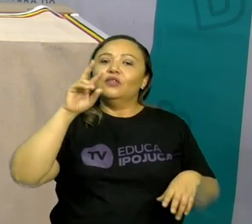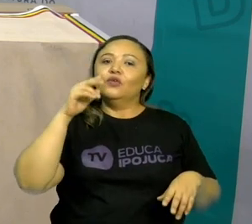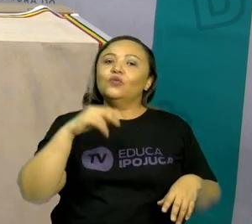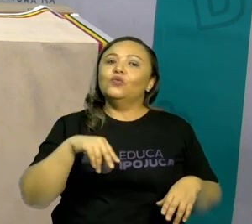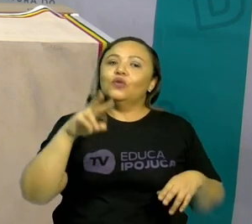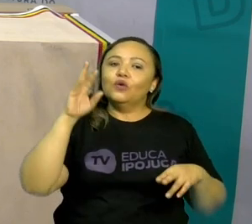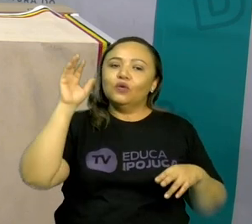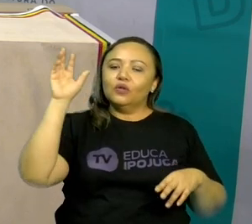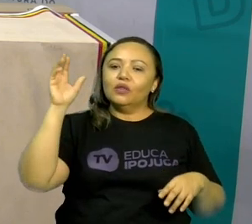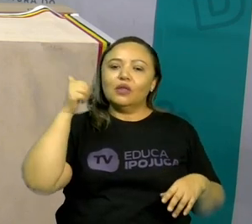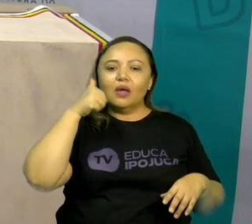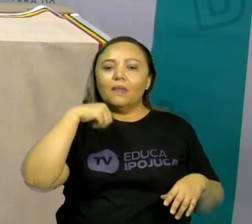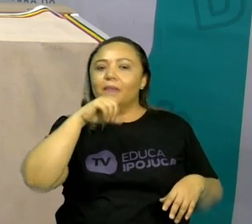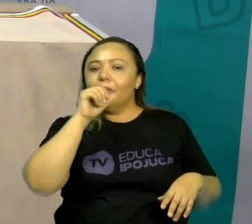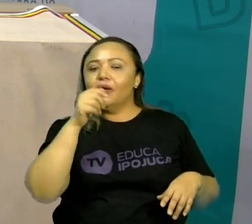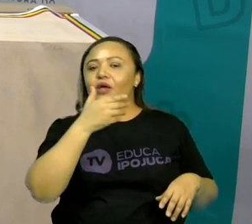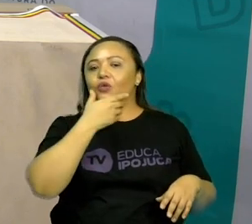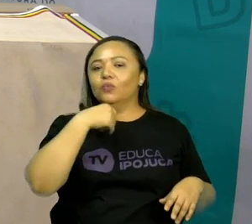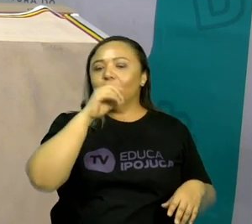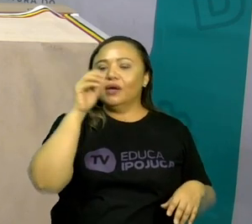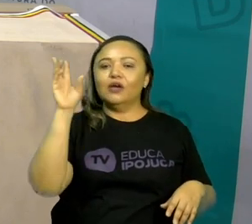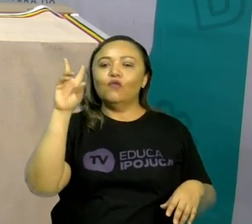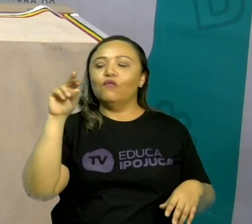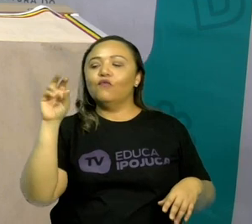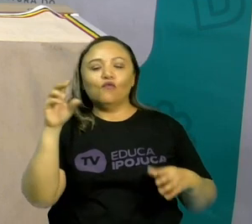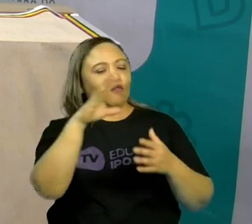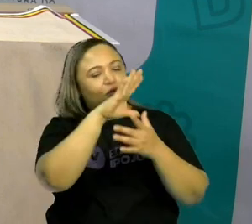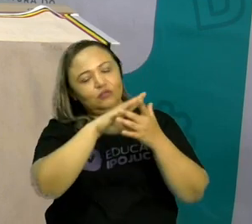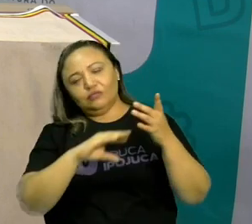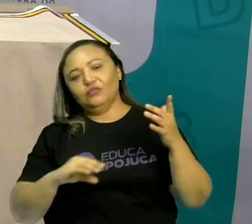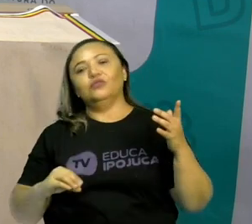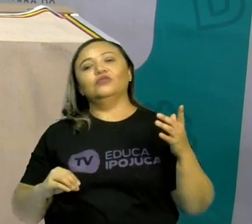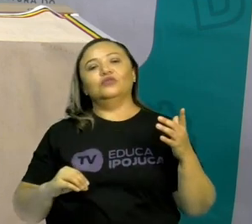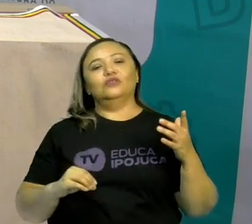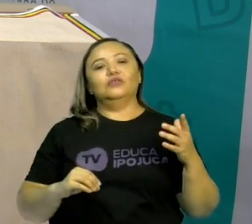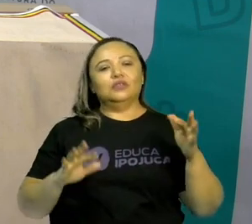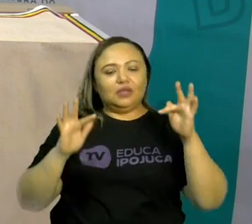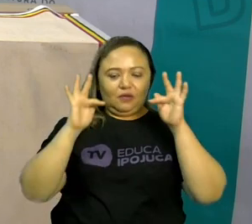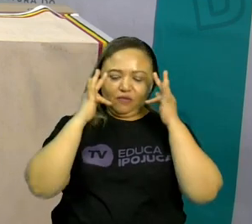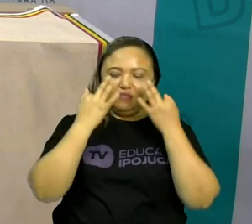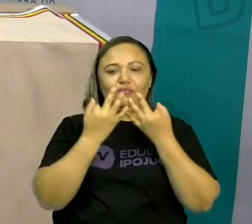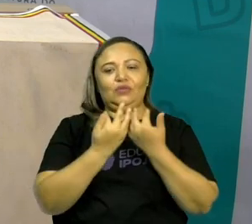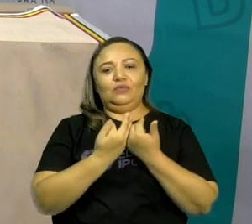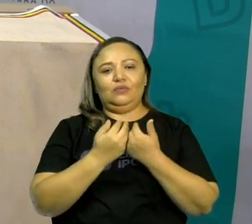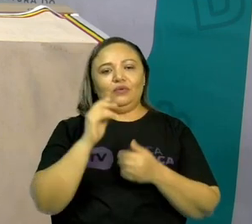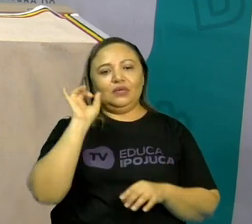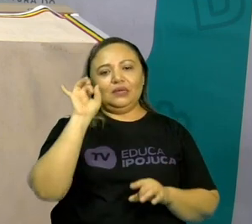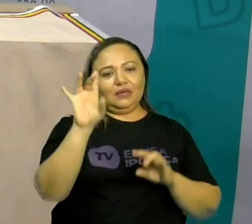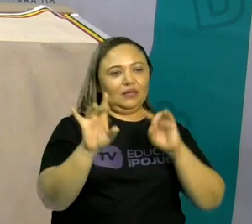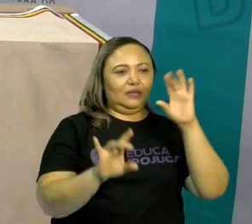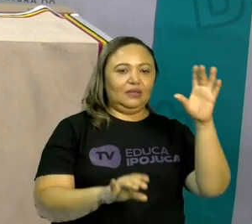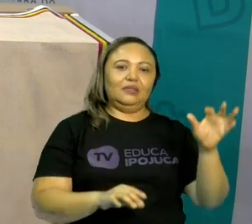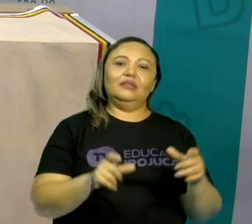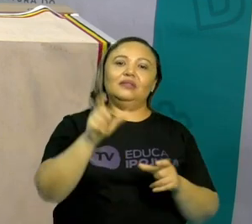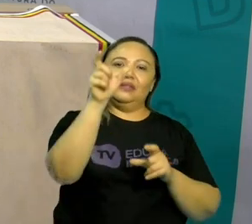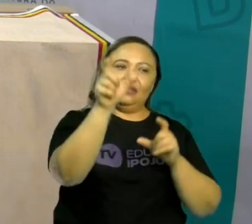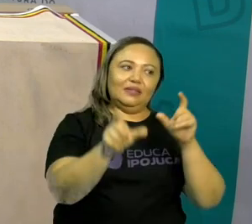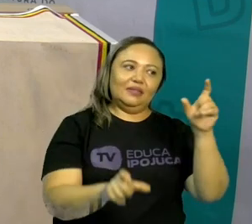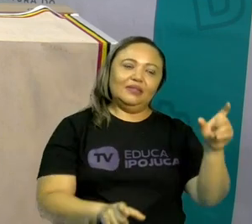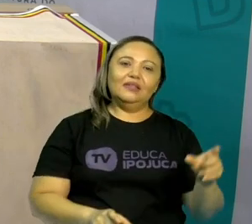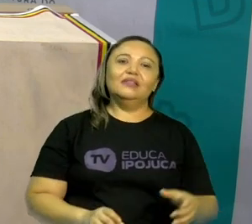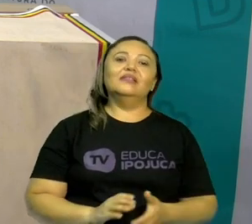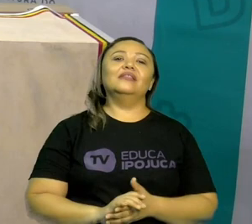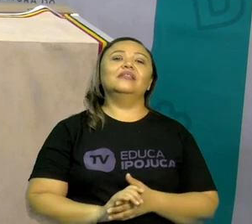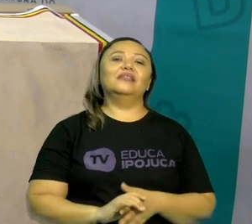vovô, da vovó, da nossa família. Devemos respeitar cada um do jeitinho que ele é.